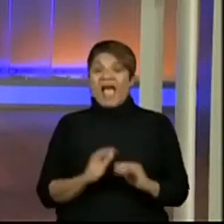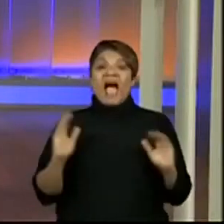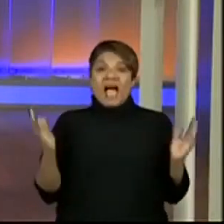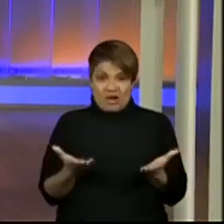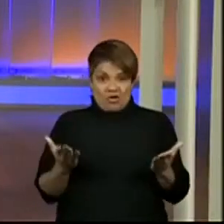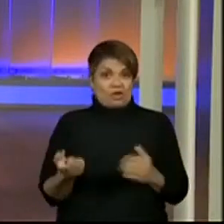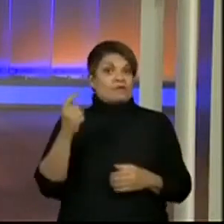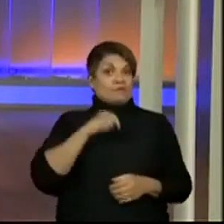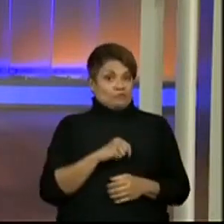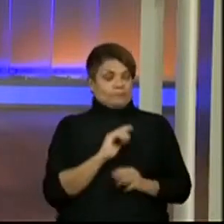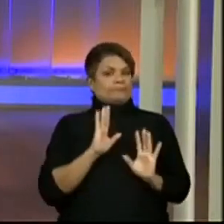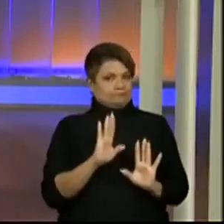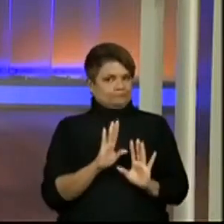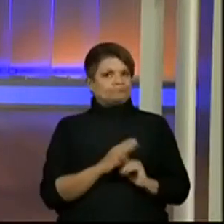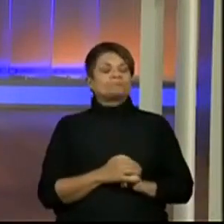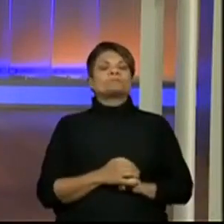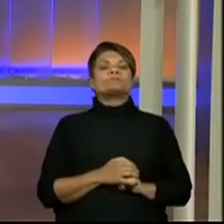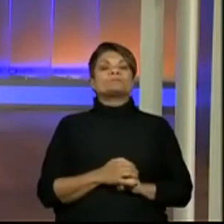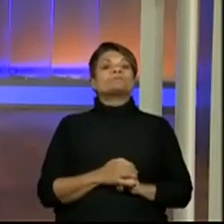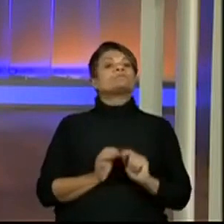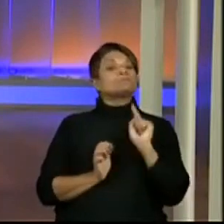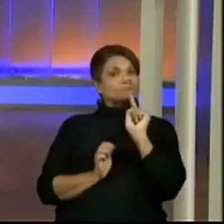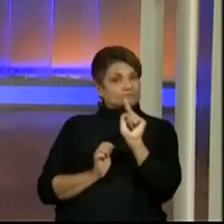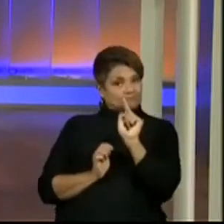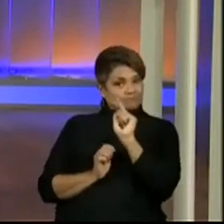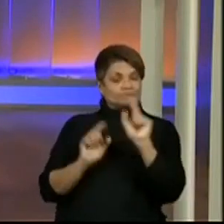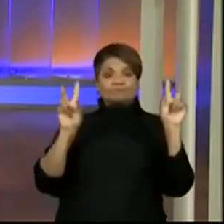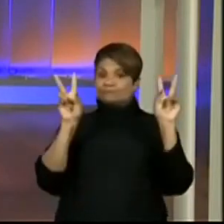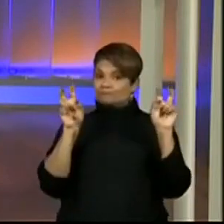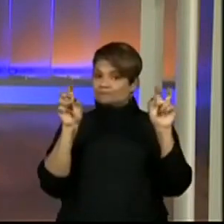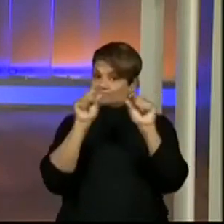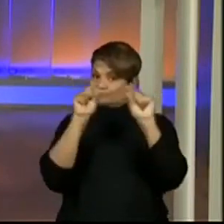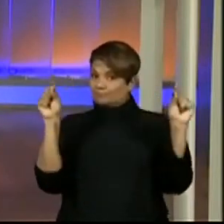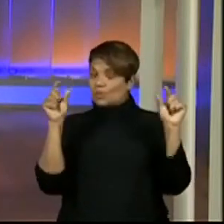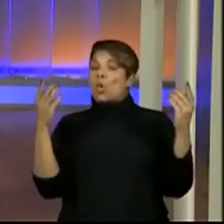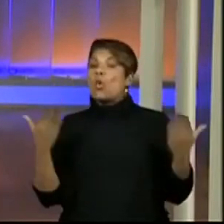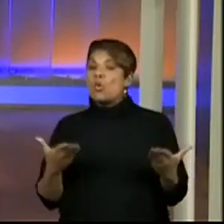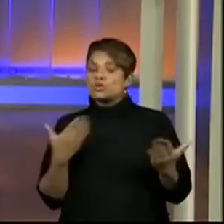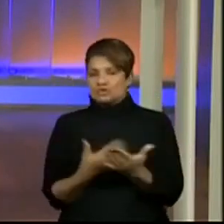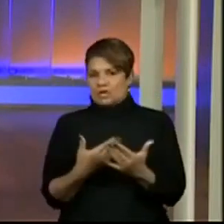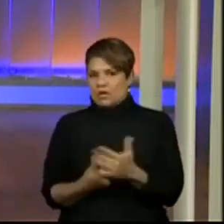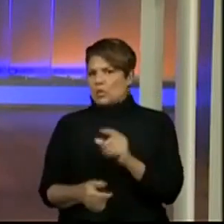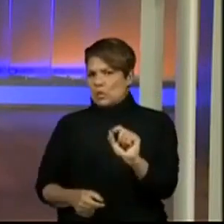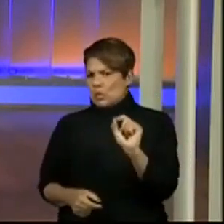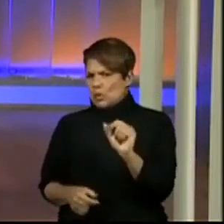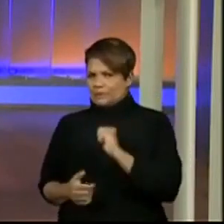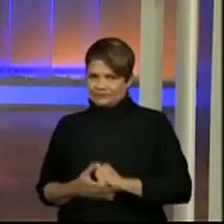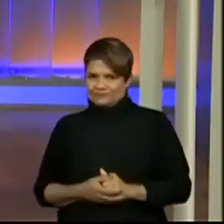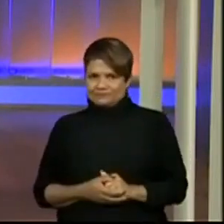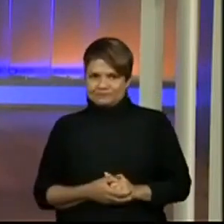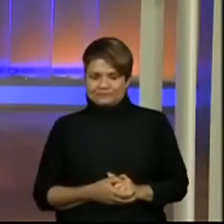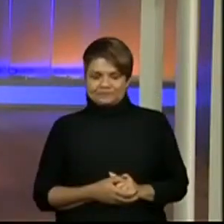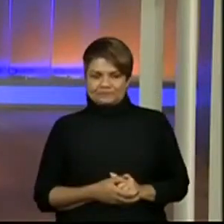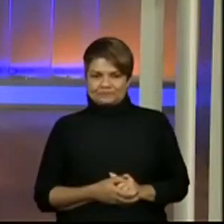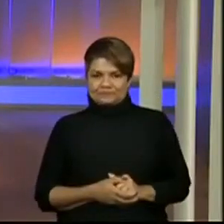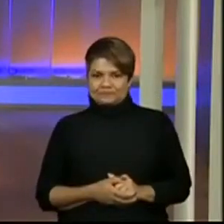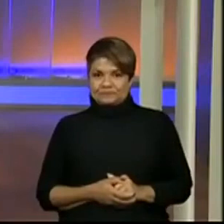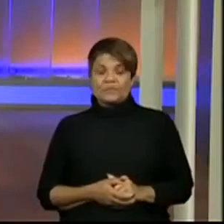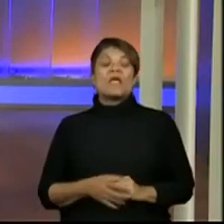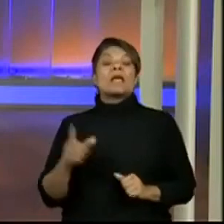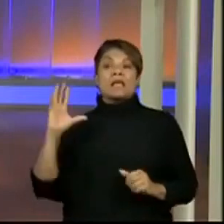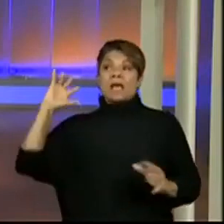voltando, coloquem também o título da nossa aula de hoje, que é ampliar o